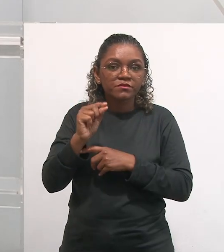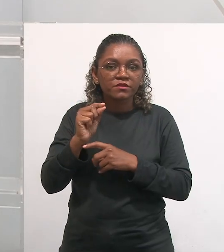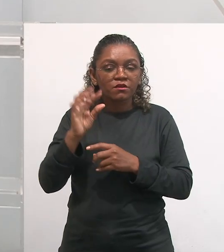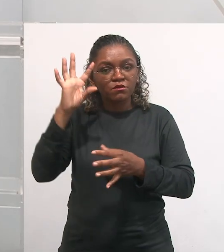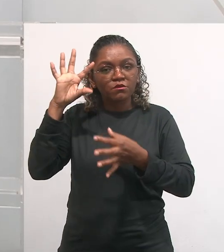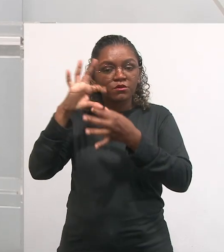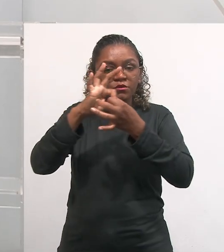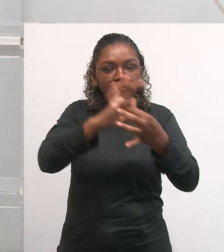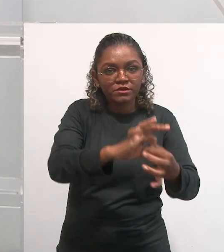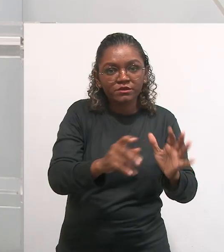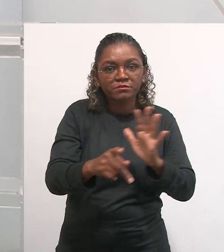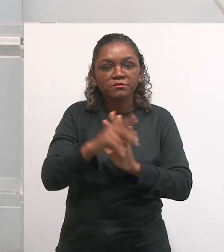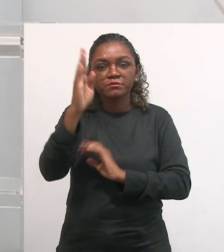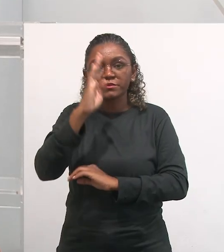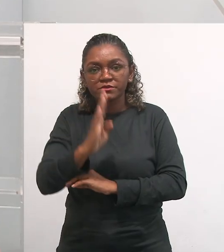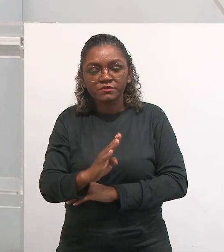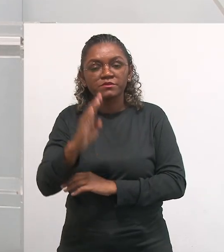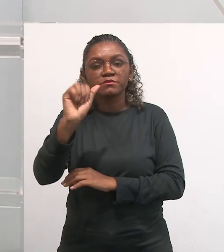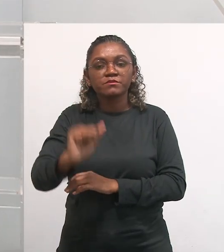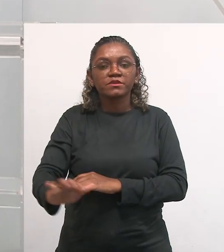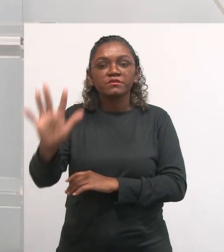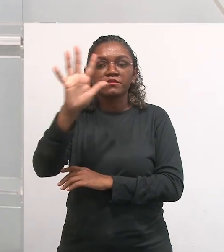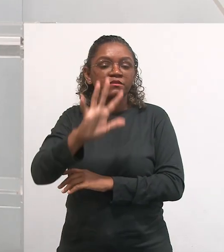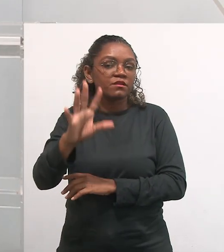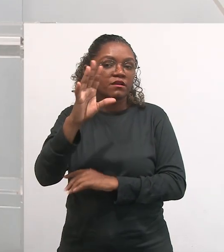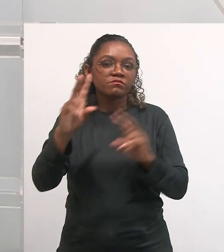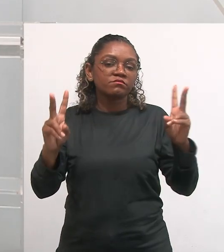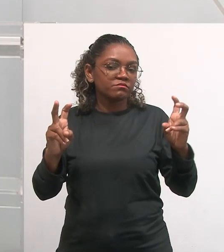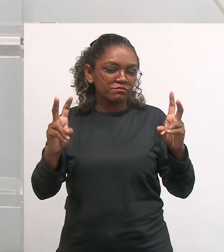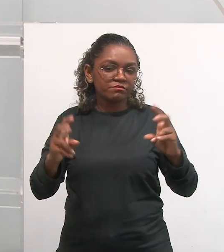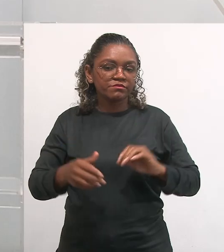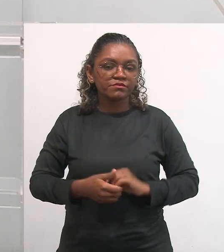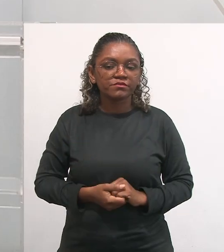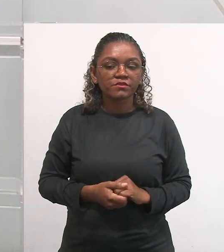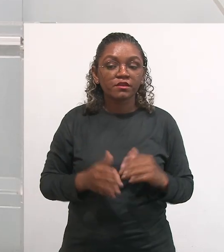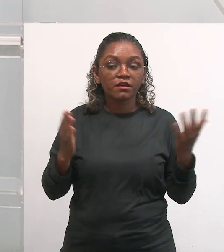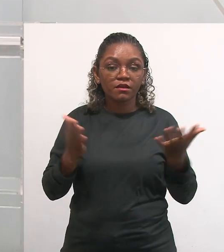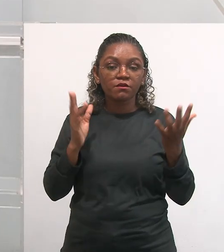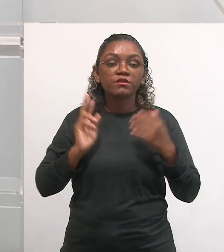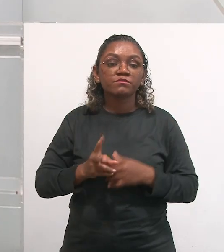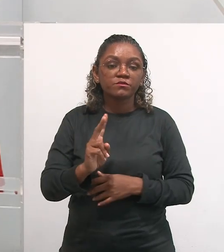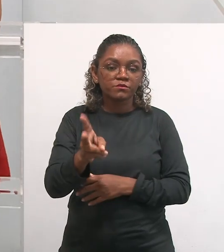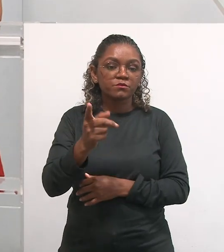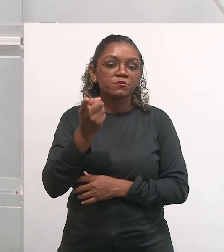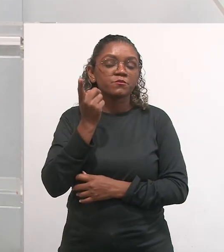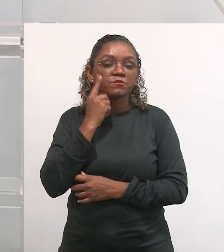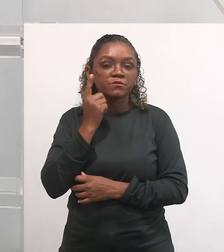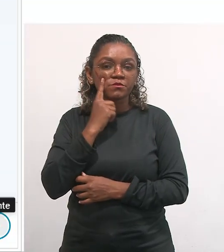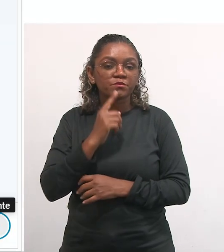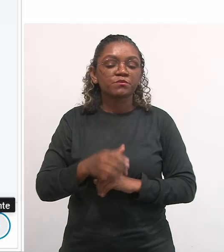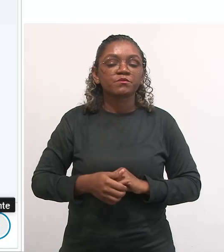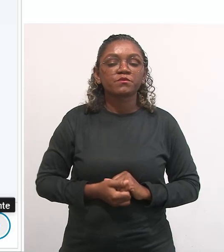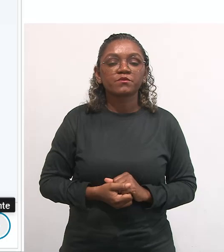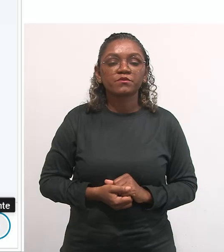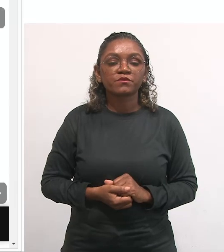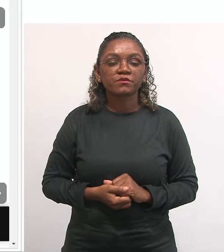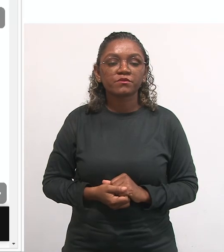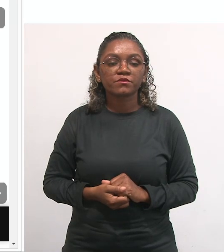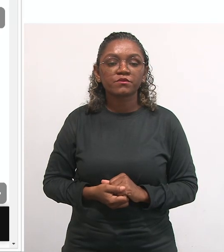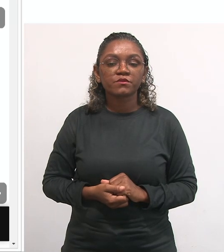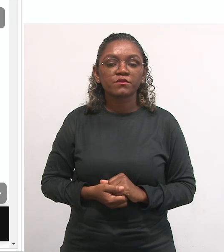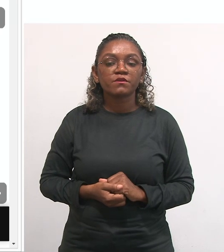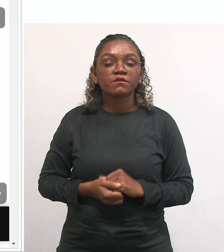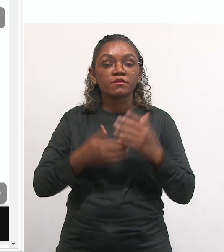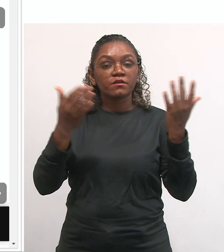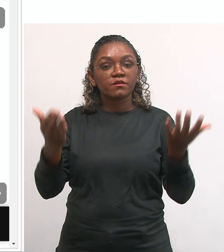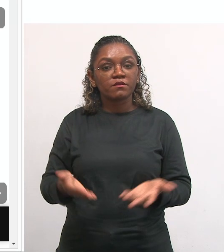pensa considerando o contexto brasileiro, o contexto nacional sobre o assunto. Vamos seguir reto toda a